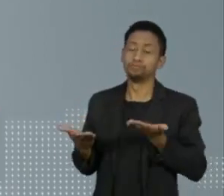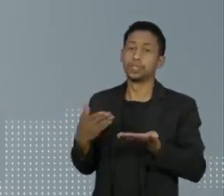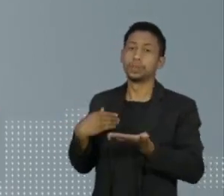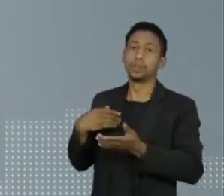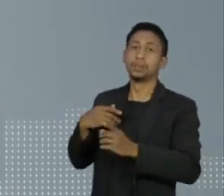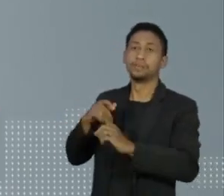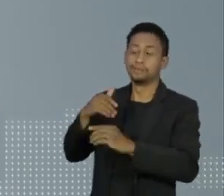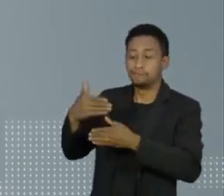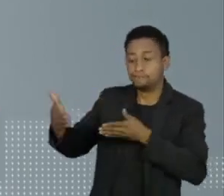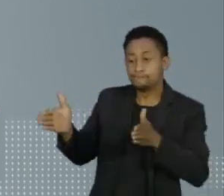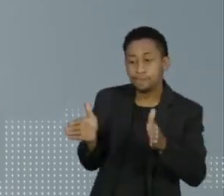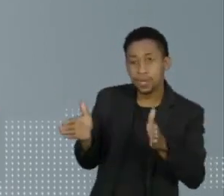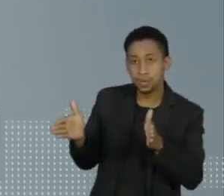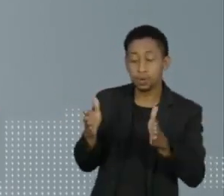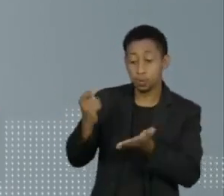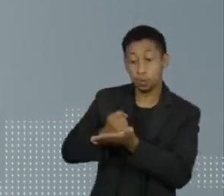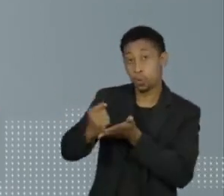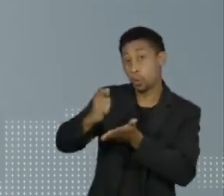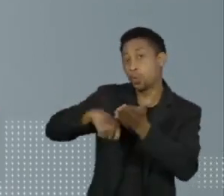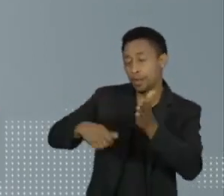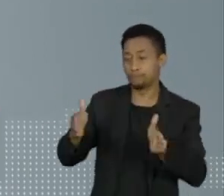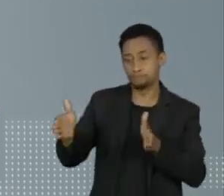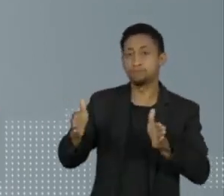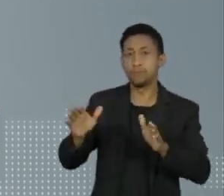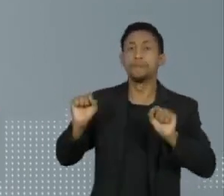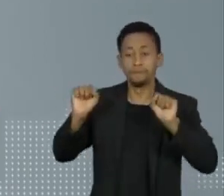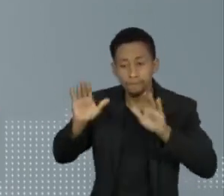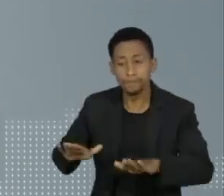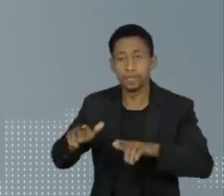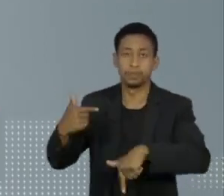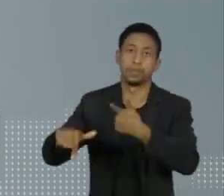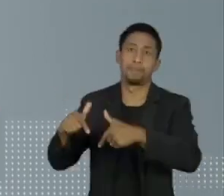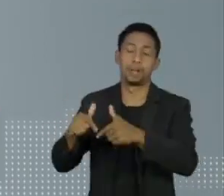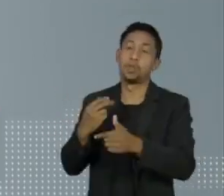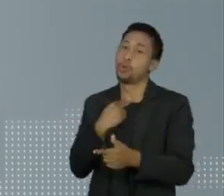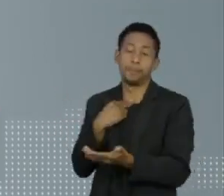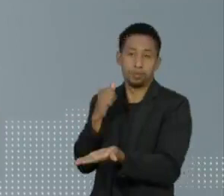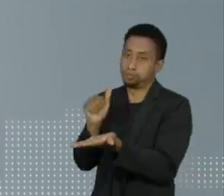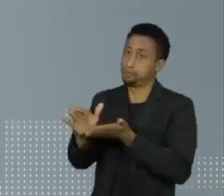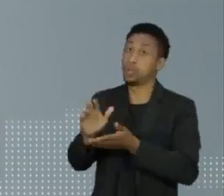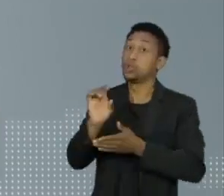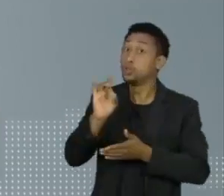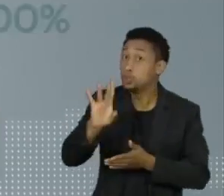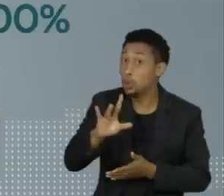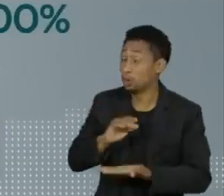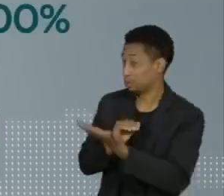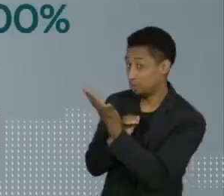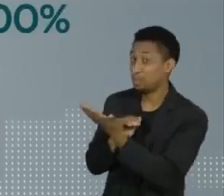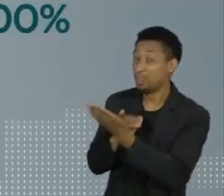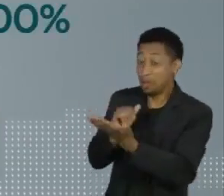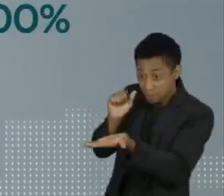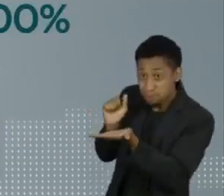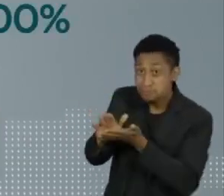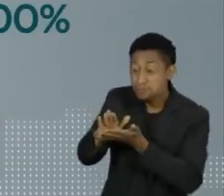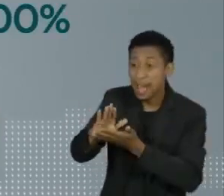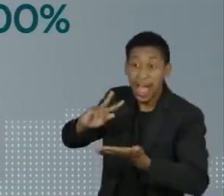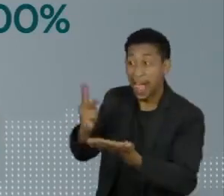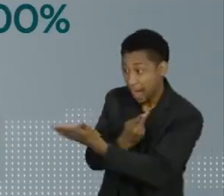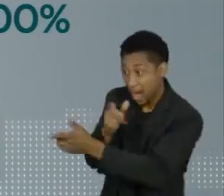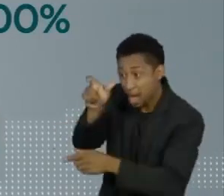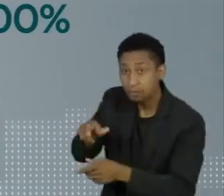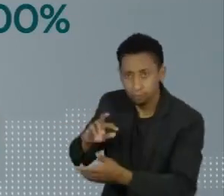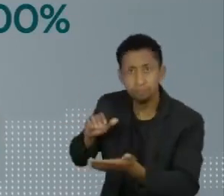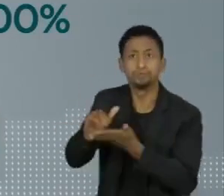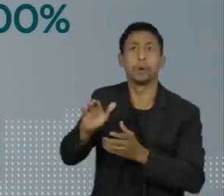pelo mesmo período do contrato modificado. Exceção feita à demissão por justa causa. Caso ocorra dispensa, o empregador fica